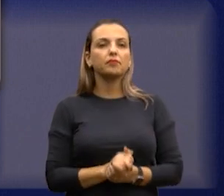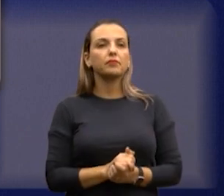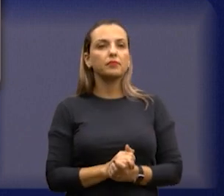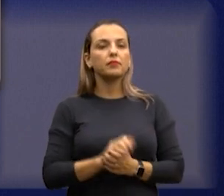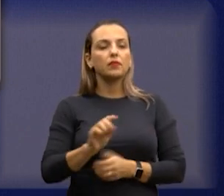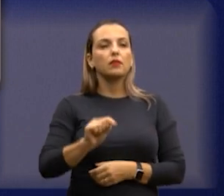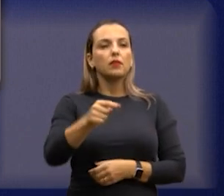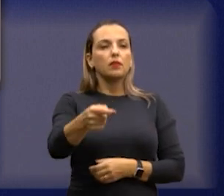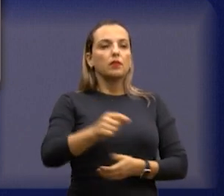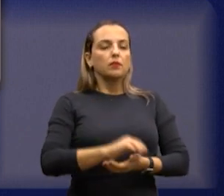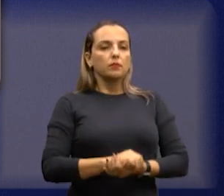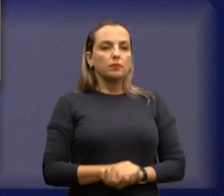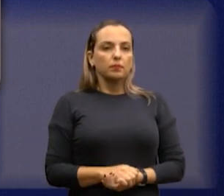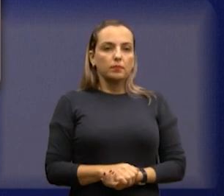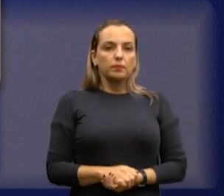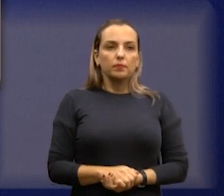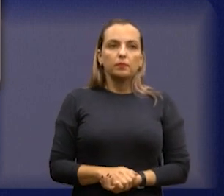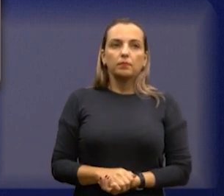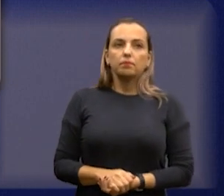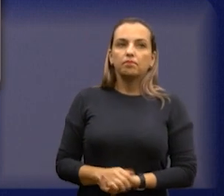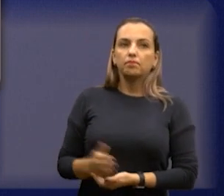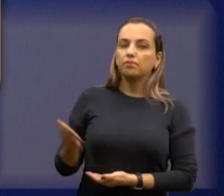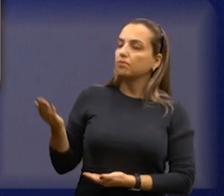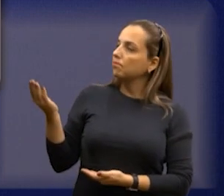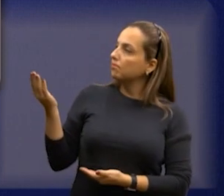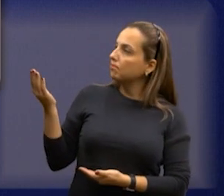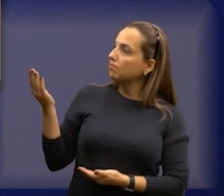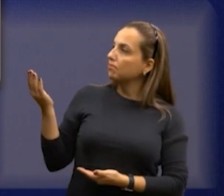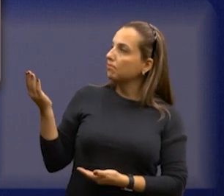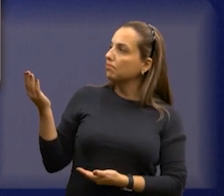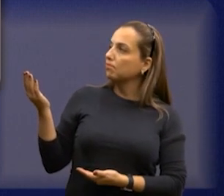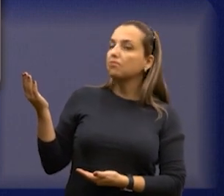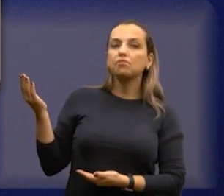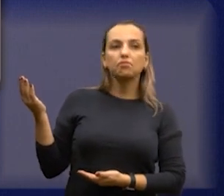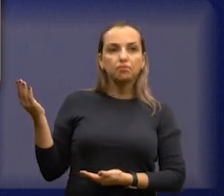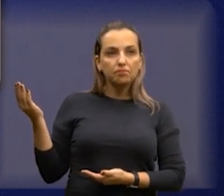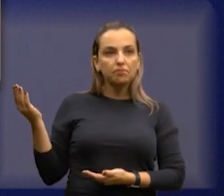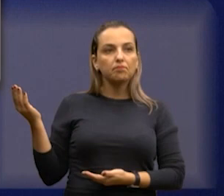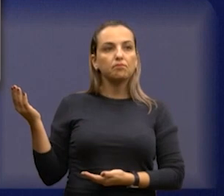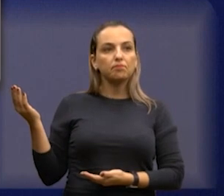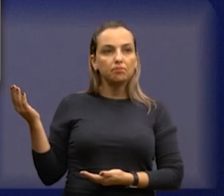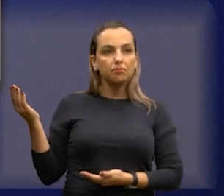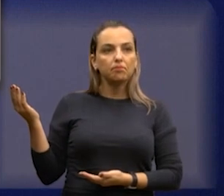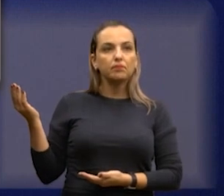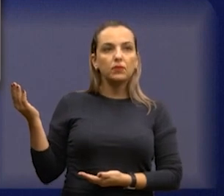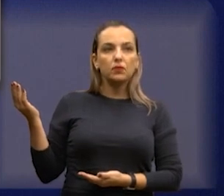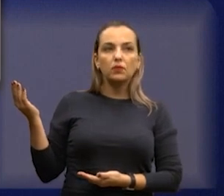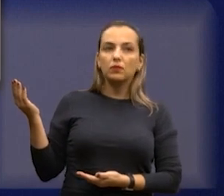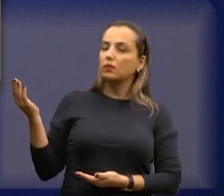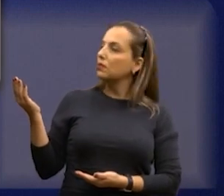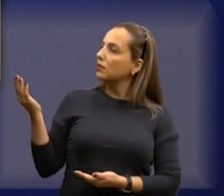vamos o próximo aí, olha onde esse carro foi parar, está vendo pessoal? Olha lá que bacana,